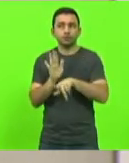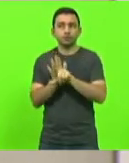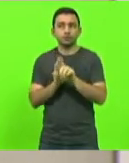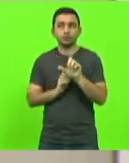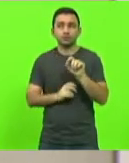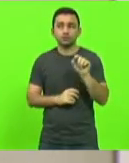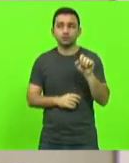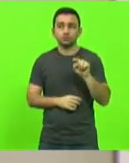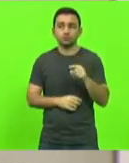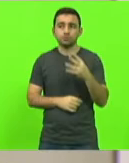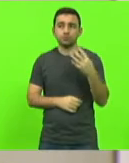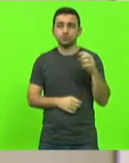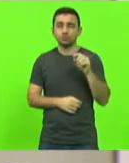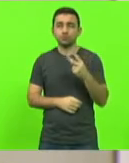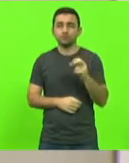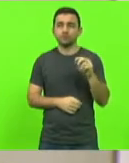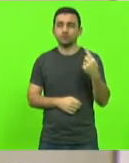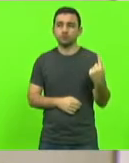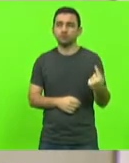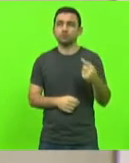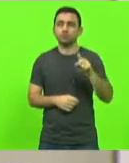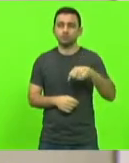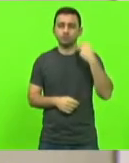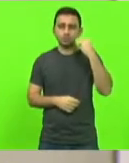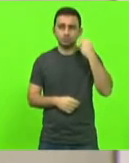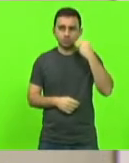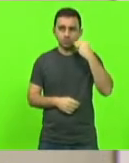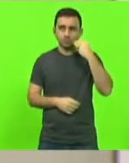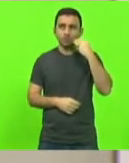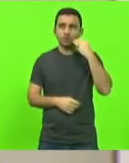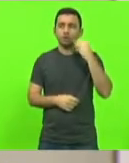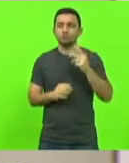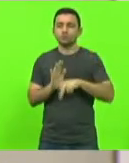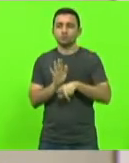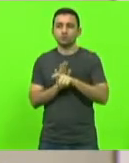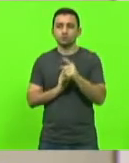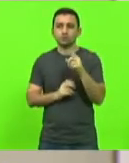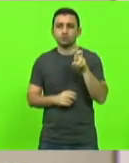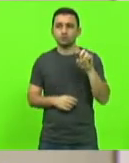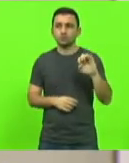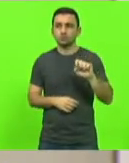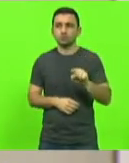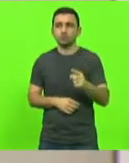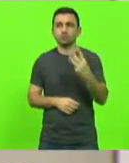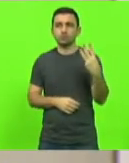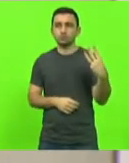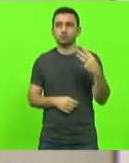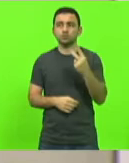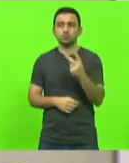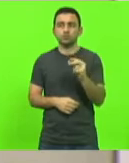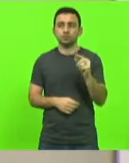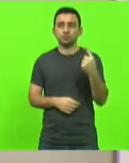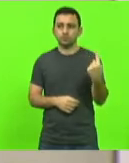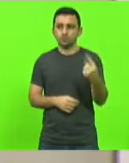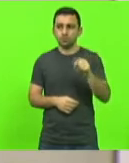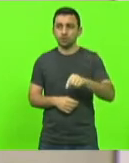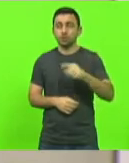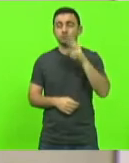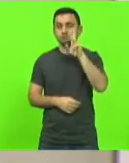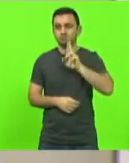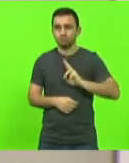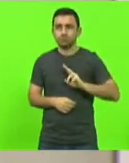.4, 2021, autor, deputado Márcio Machado. Projeto de lei 150.3, 2021, autor, deputado Ivan Nats.